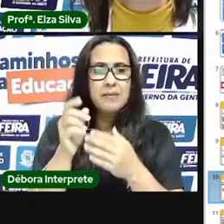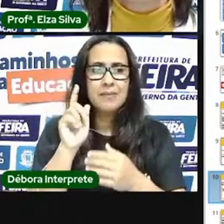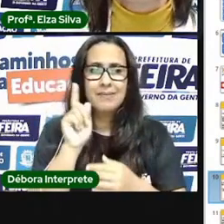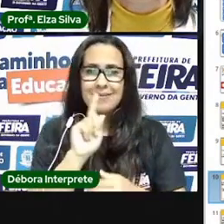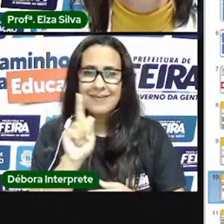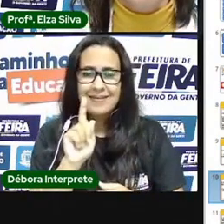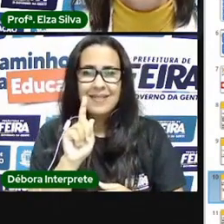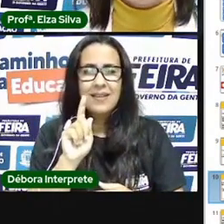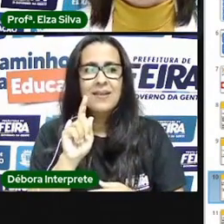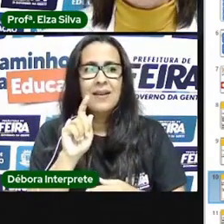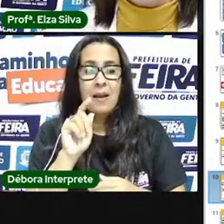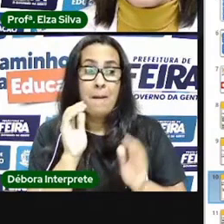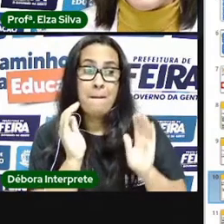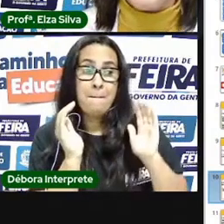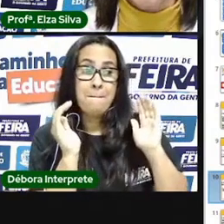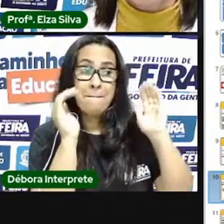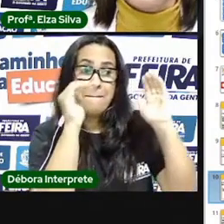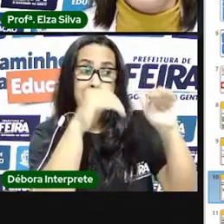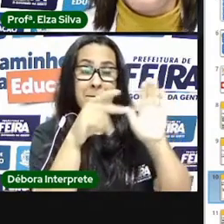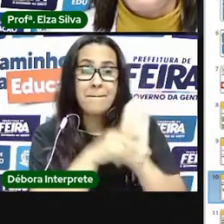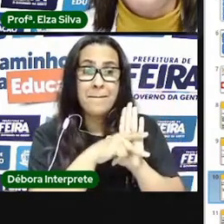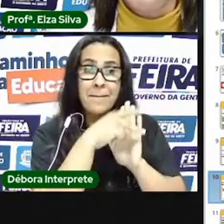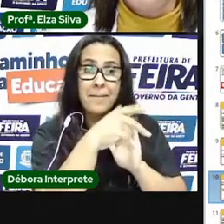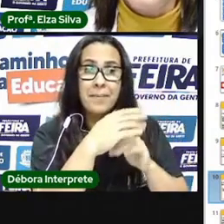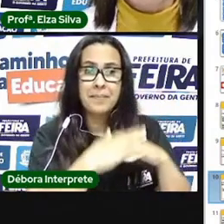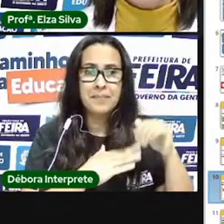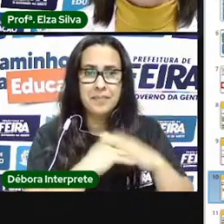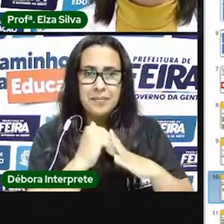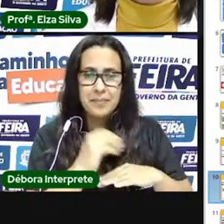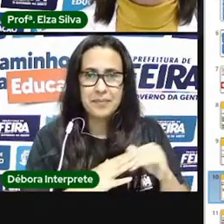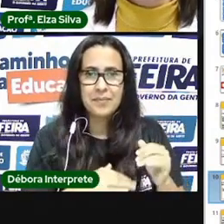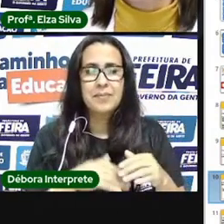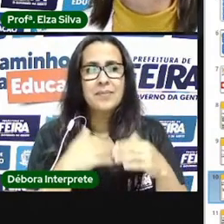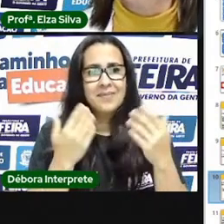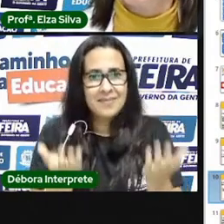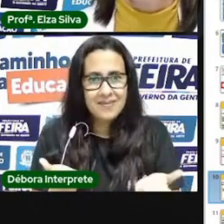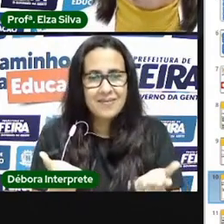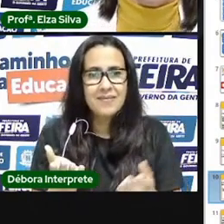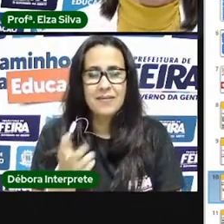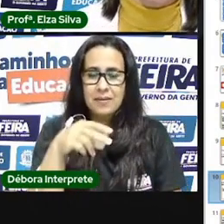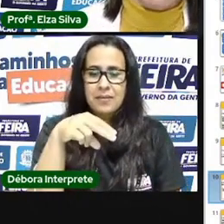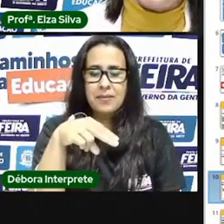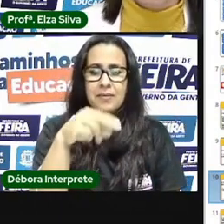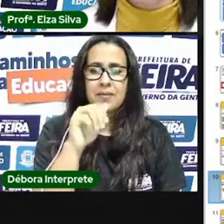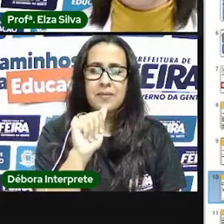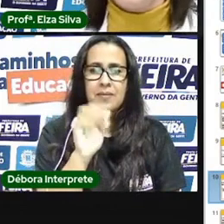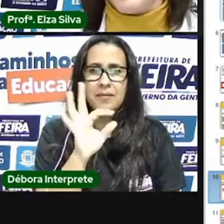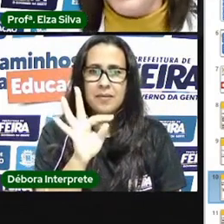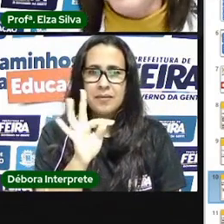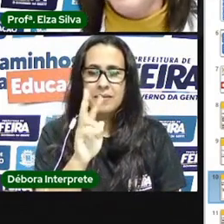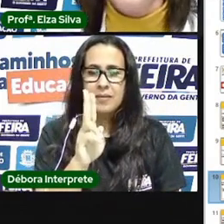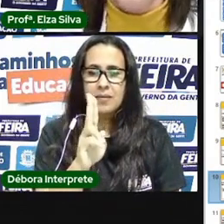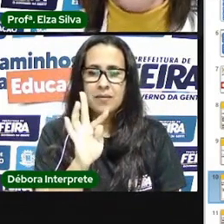Então, a arte naturalista tem esta função de representar a